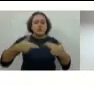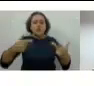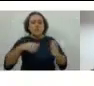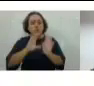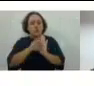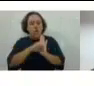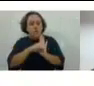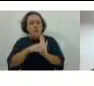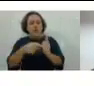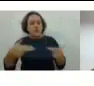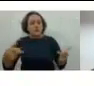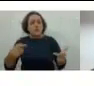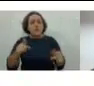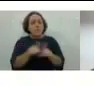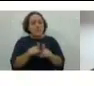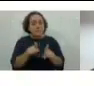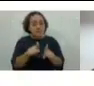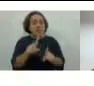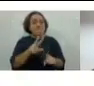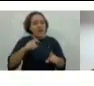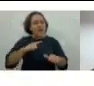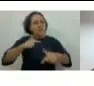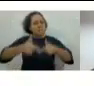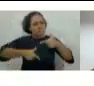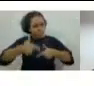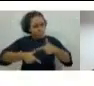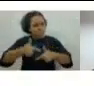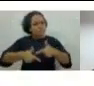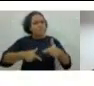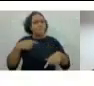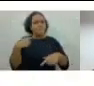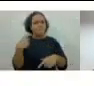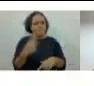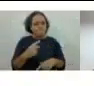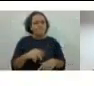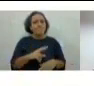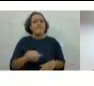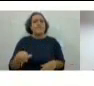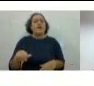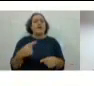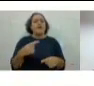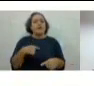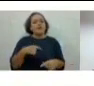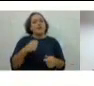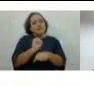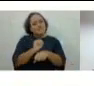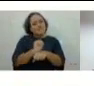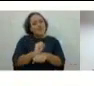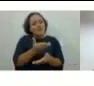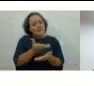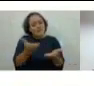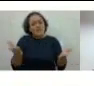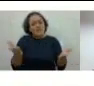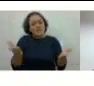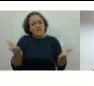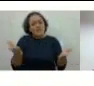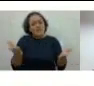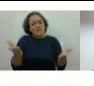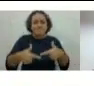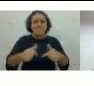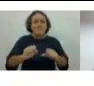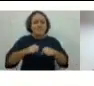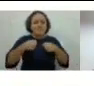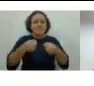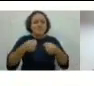discutir umas coisas mais conceituais, mas também vamos colocar a mão na massa e conto com